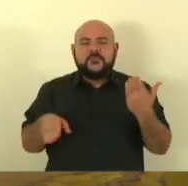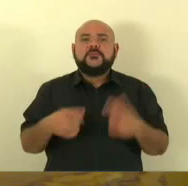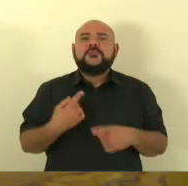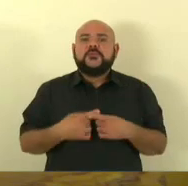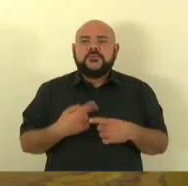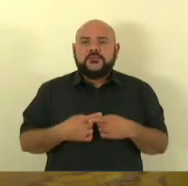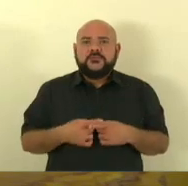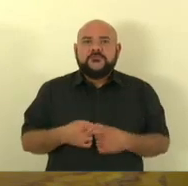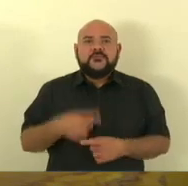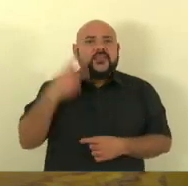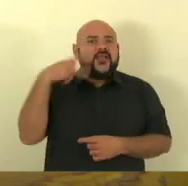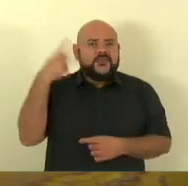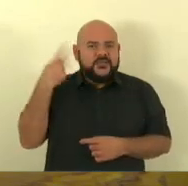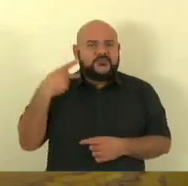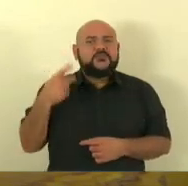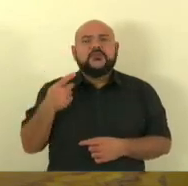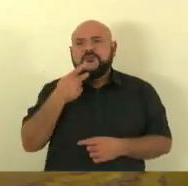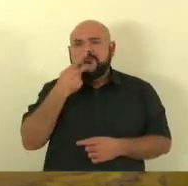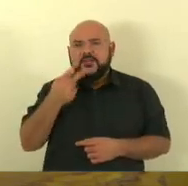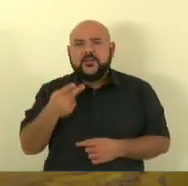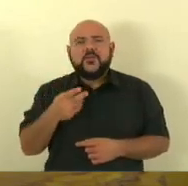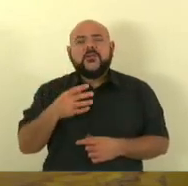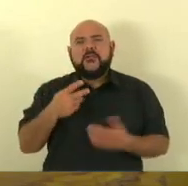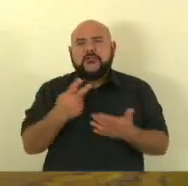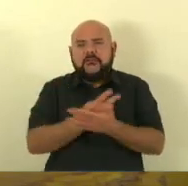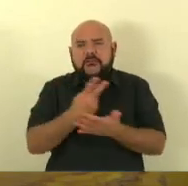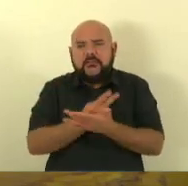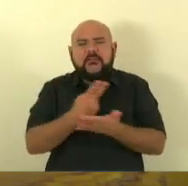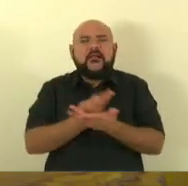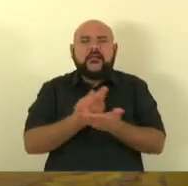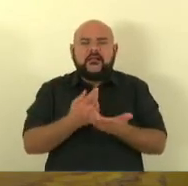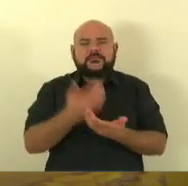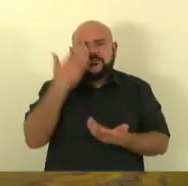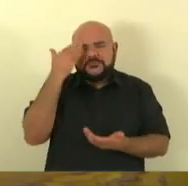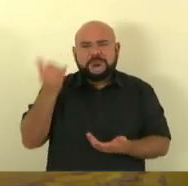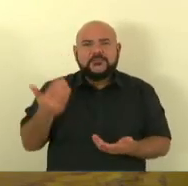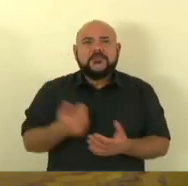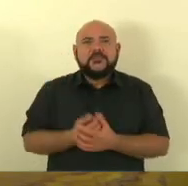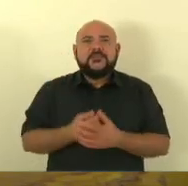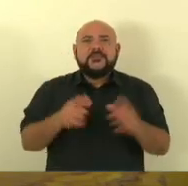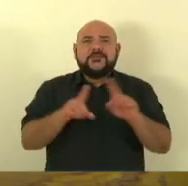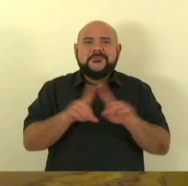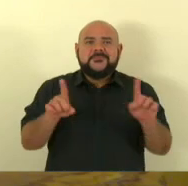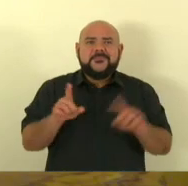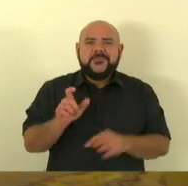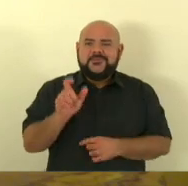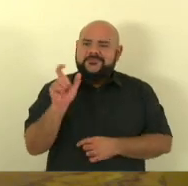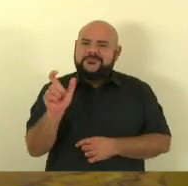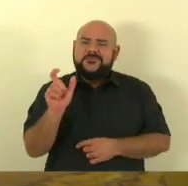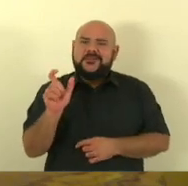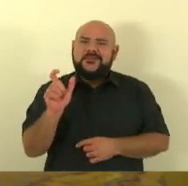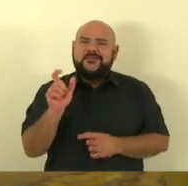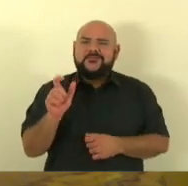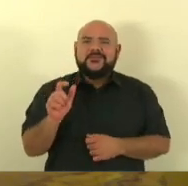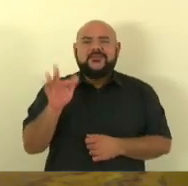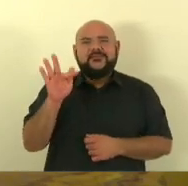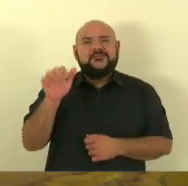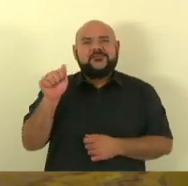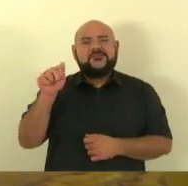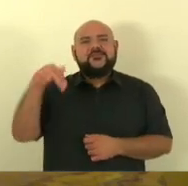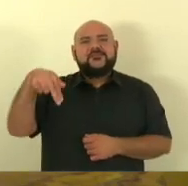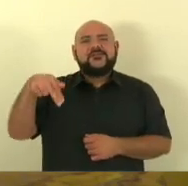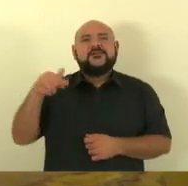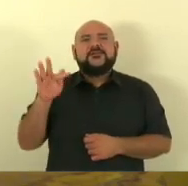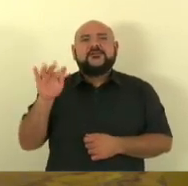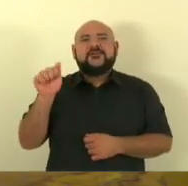afirmação equivocada uma declaração equivocada esse adjetivo me parece bastante desrespeitoso para uma